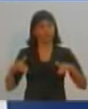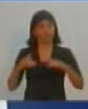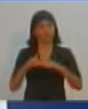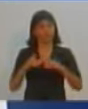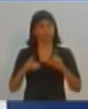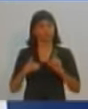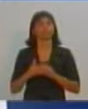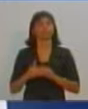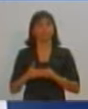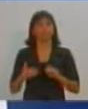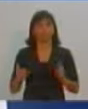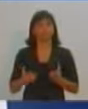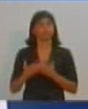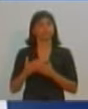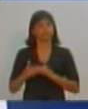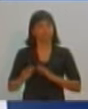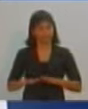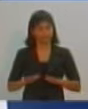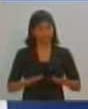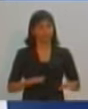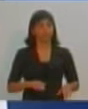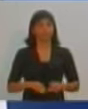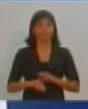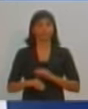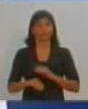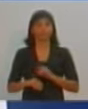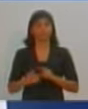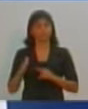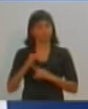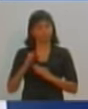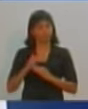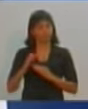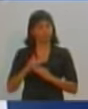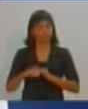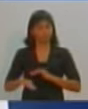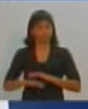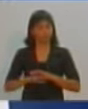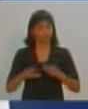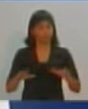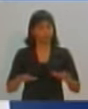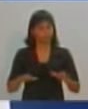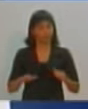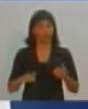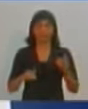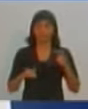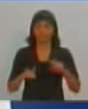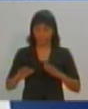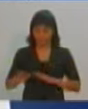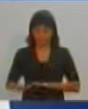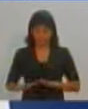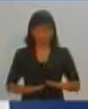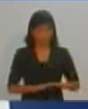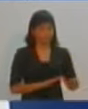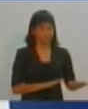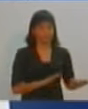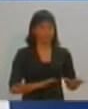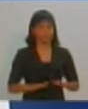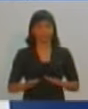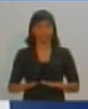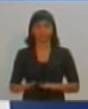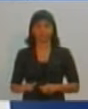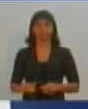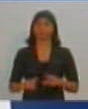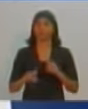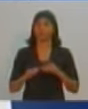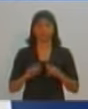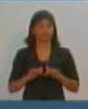A escola deve ser utilizada o tempo todo como forma de educação e como forma de cultura. Vamos investir sim em cultura. Aulas de